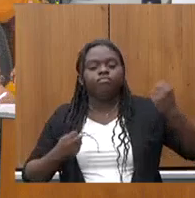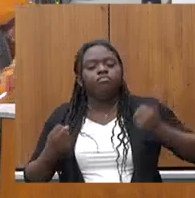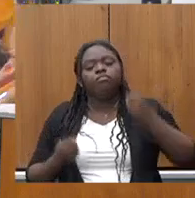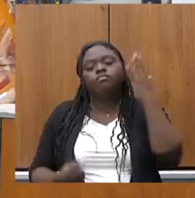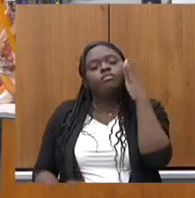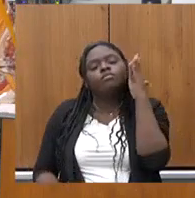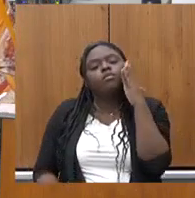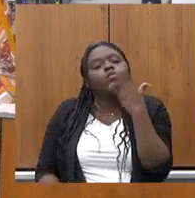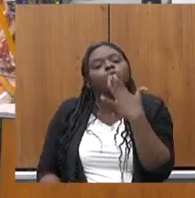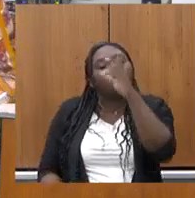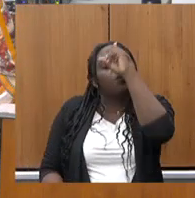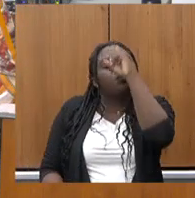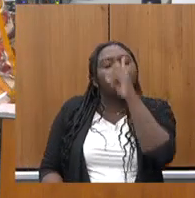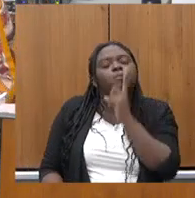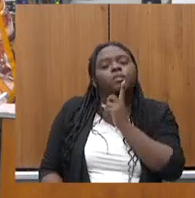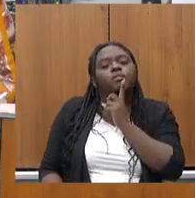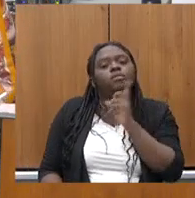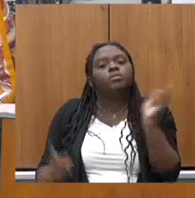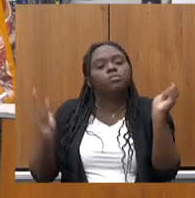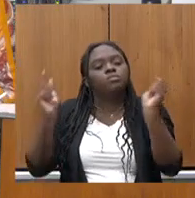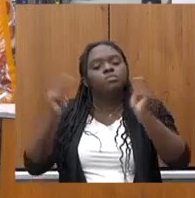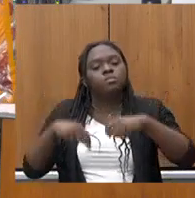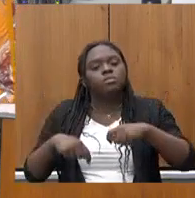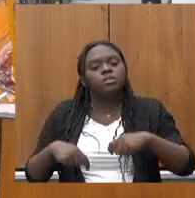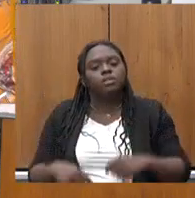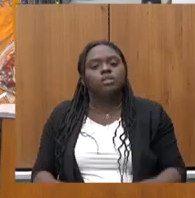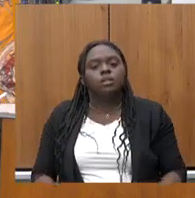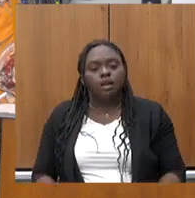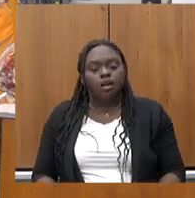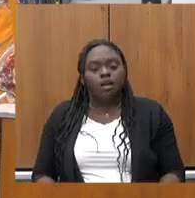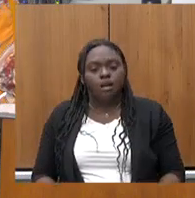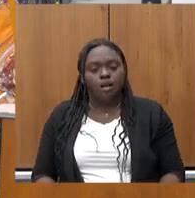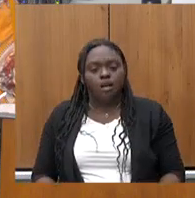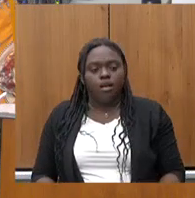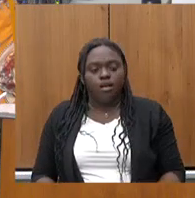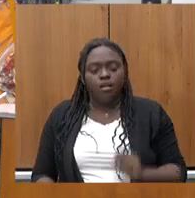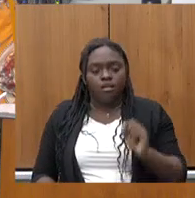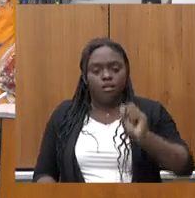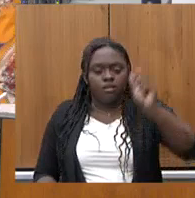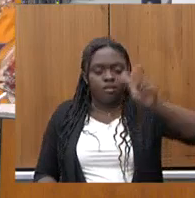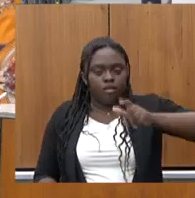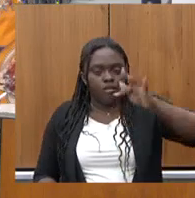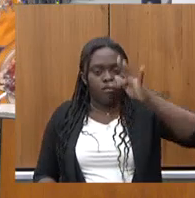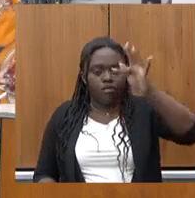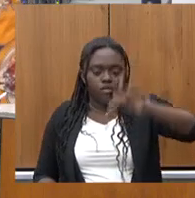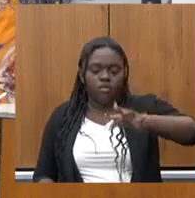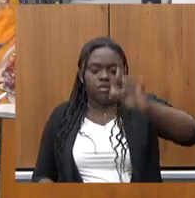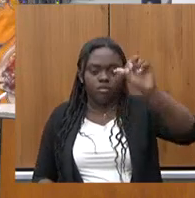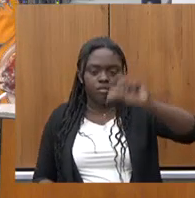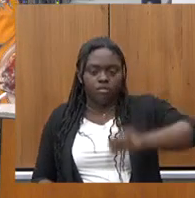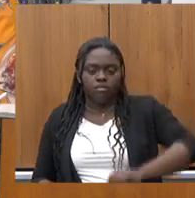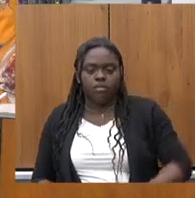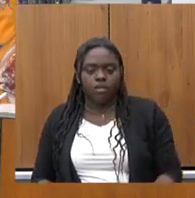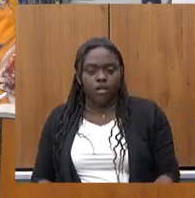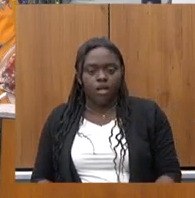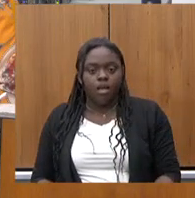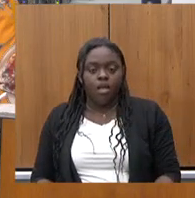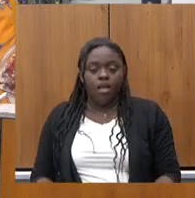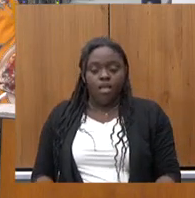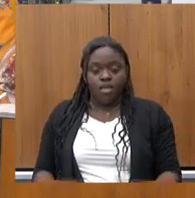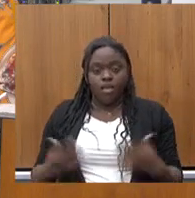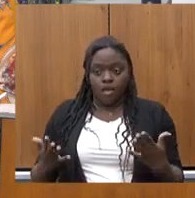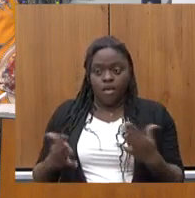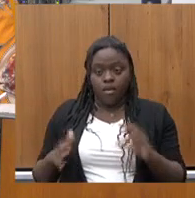perfis com potencial chance de ser um criminoso. Nessa linha, foi